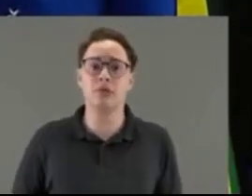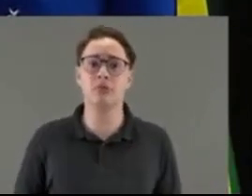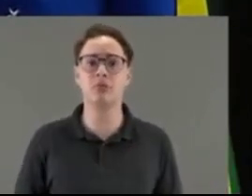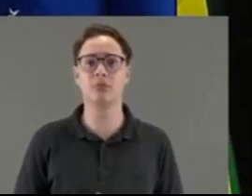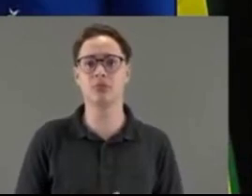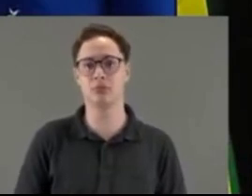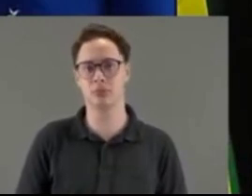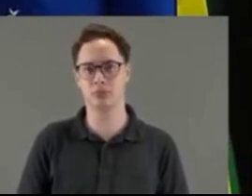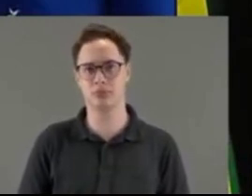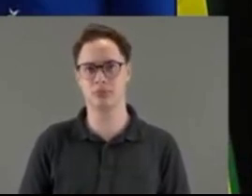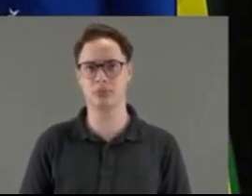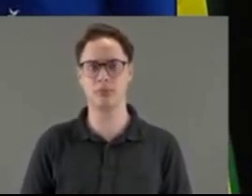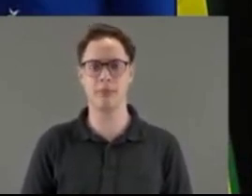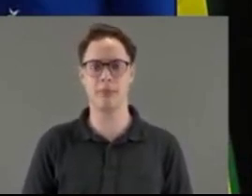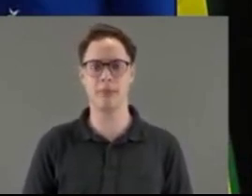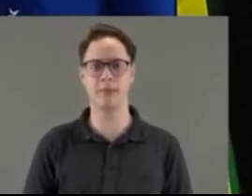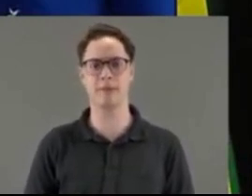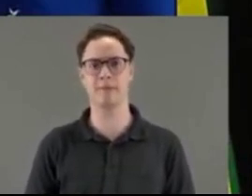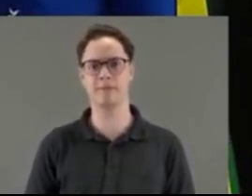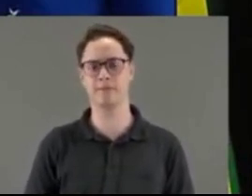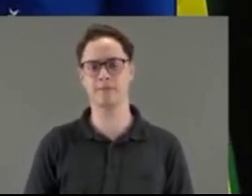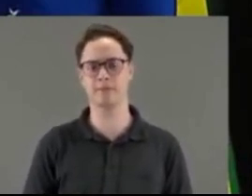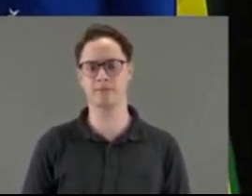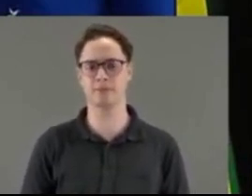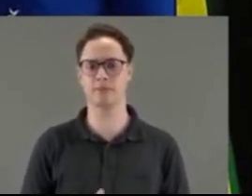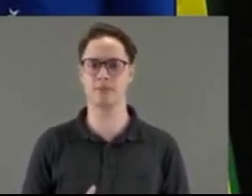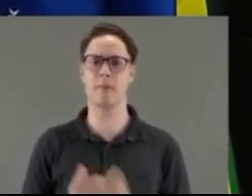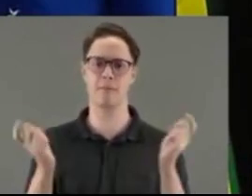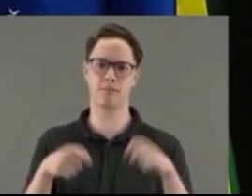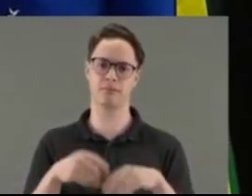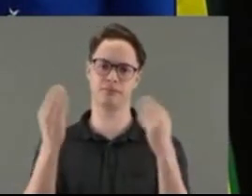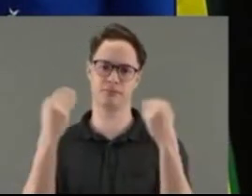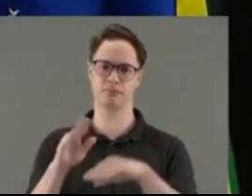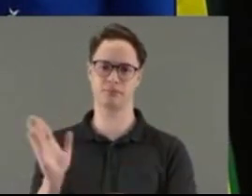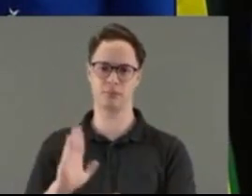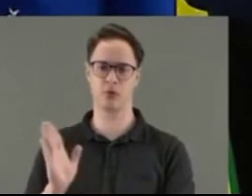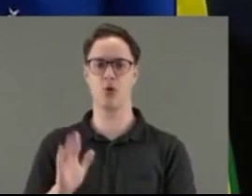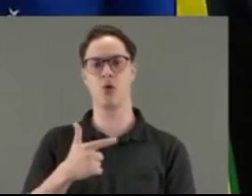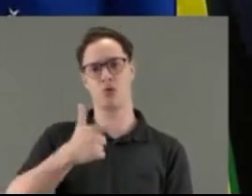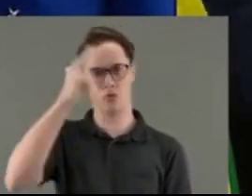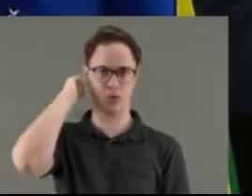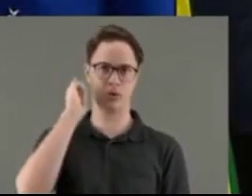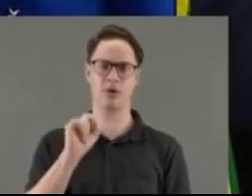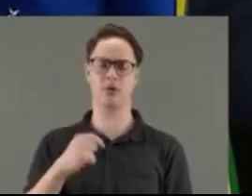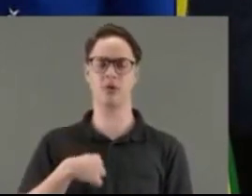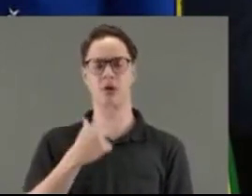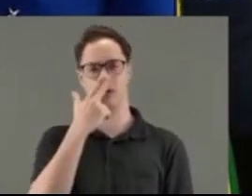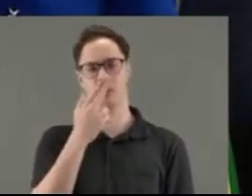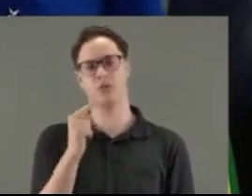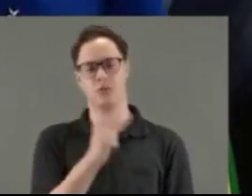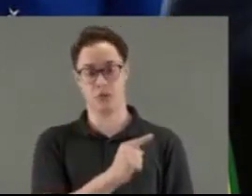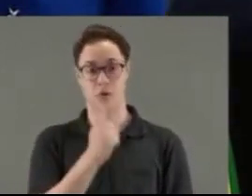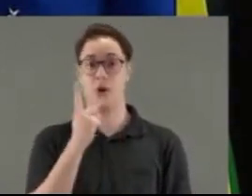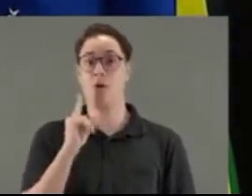Né? E eu queria falar aqui também, pode até mostrar o vídeo do, a fala do Alexandre de Moraes, se eu não me engano, essa fala do Alexandre de Moraes, gente,